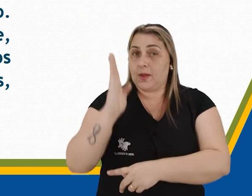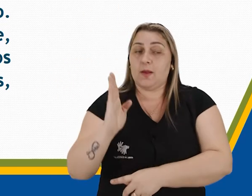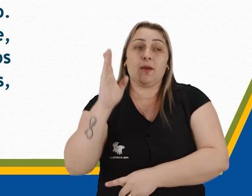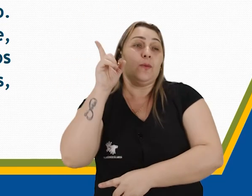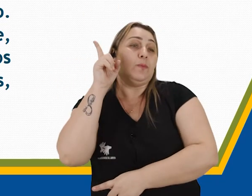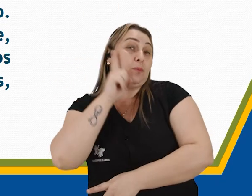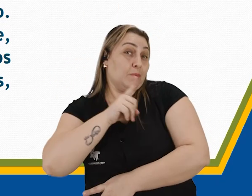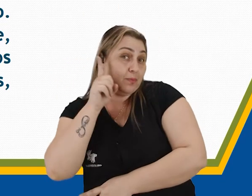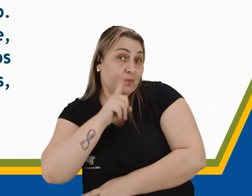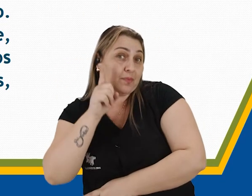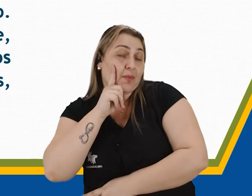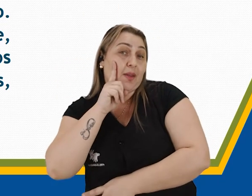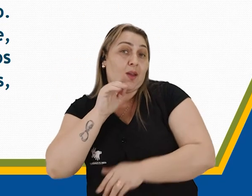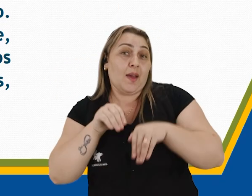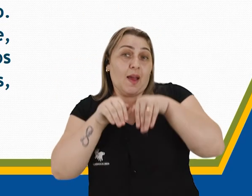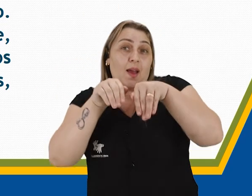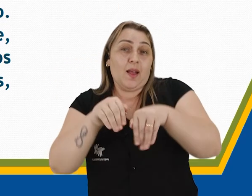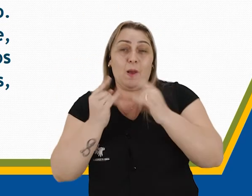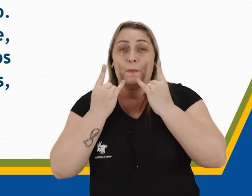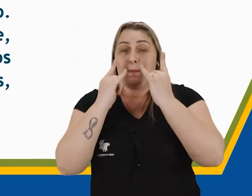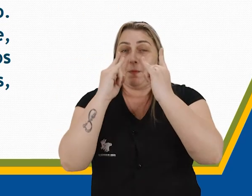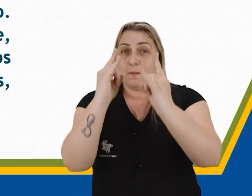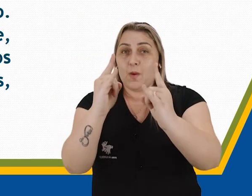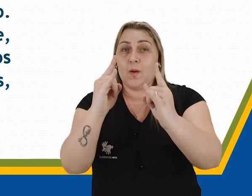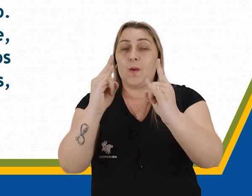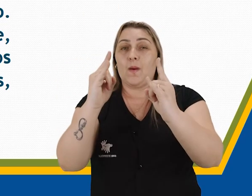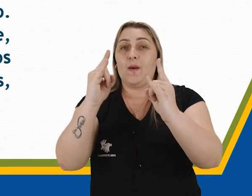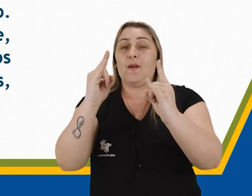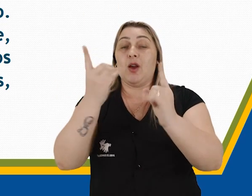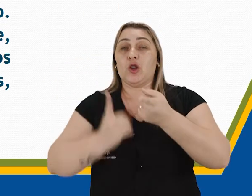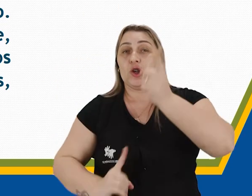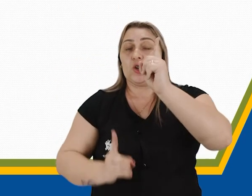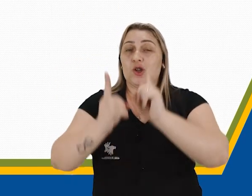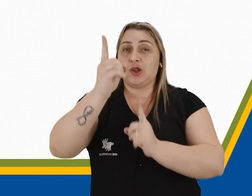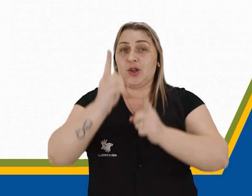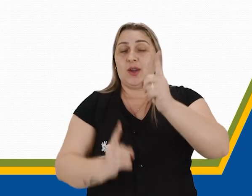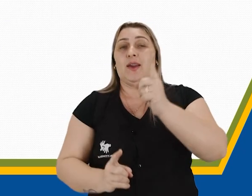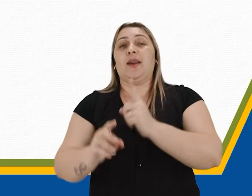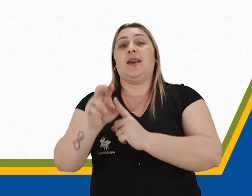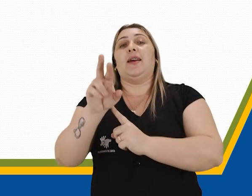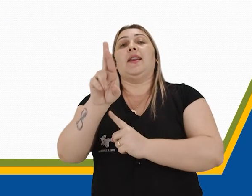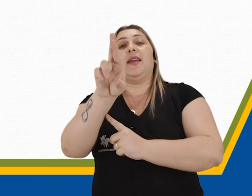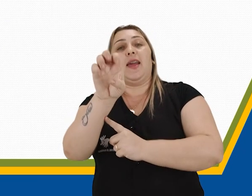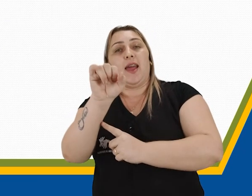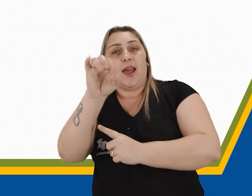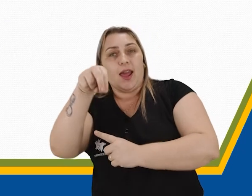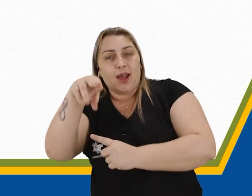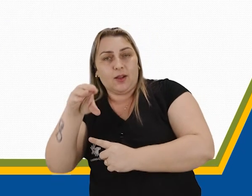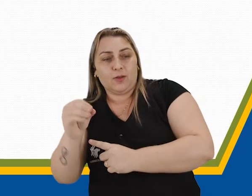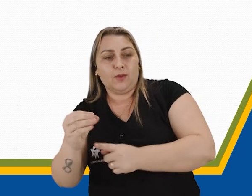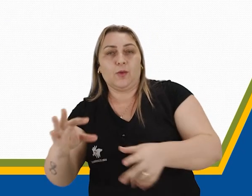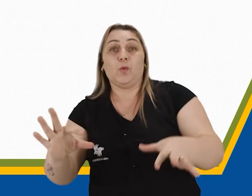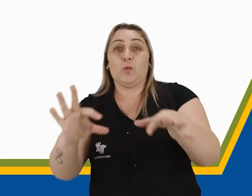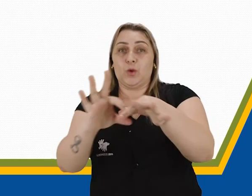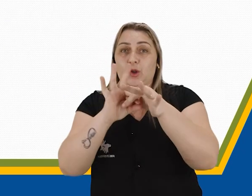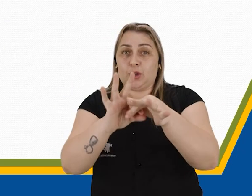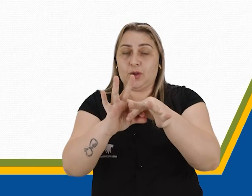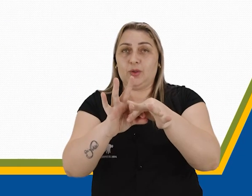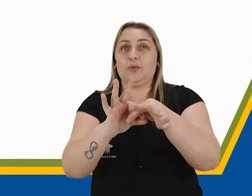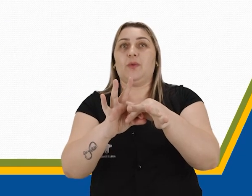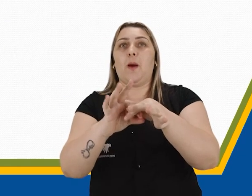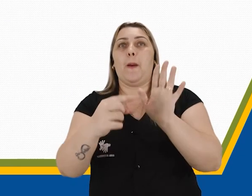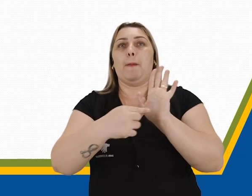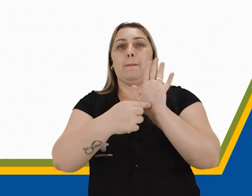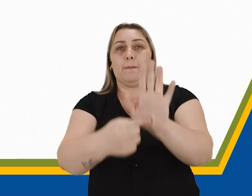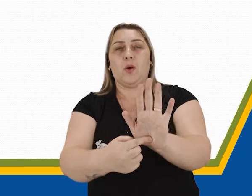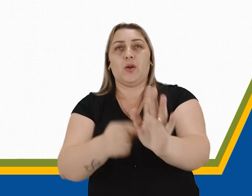Estados Unidos, Austrália, Bolívia, Chile e Reino Unido. E aqui eu mostro para vocês uma imagem de geoglifo